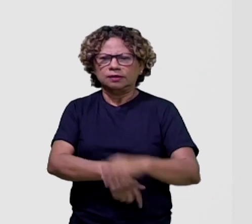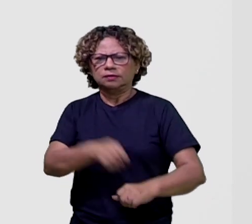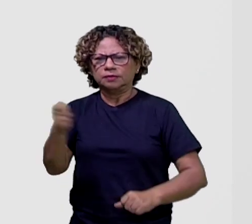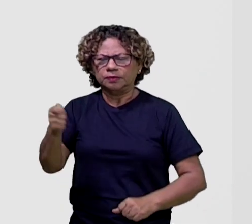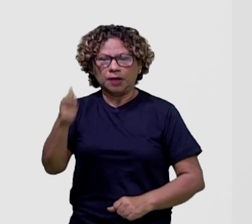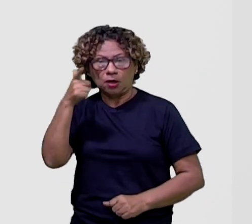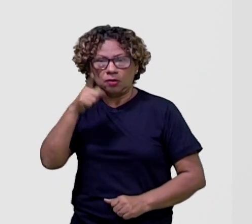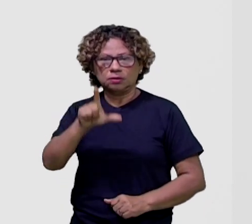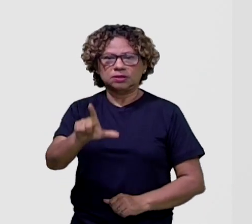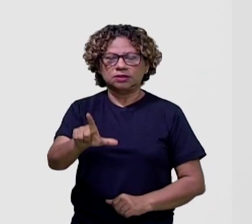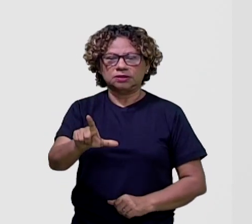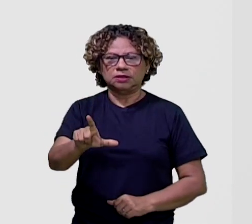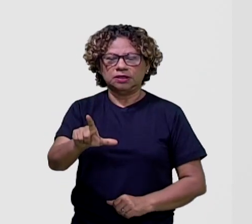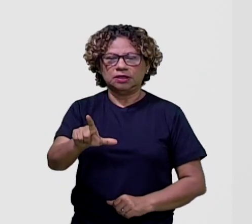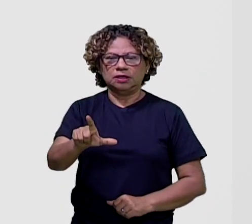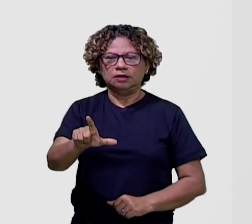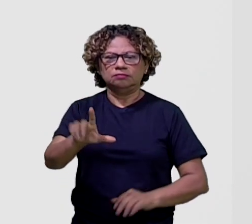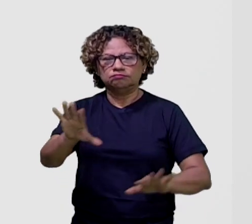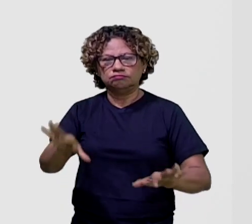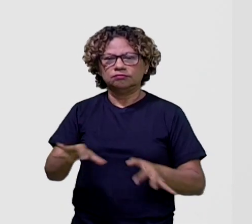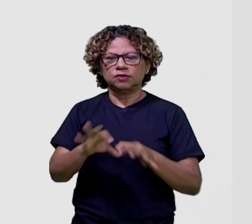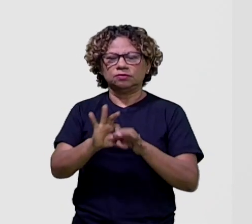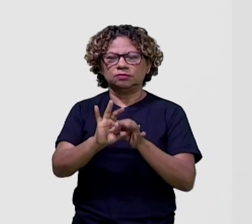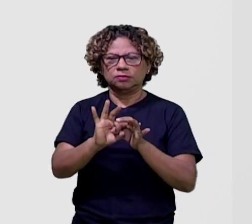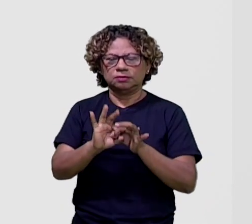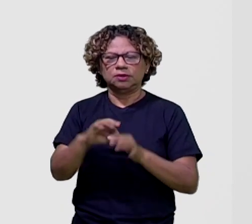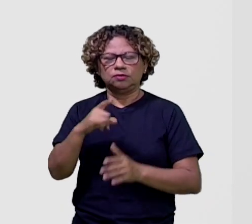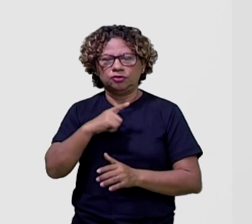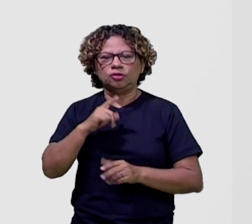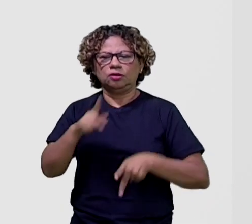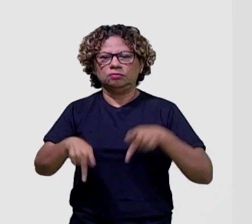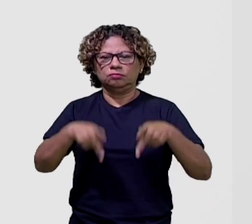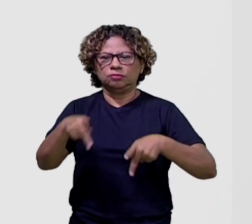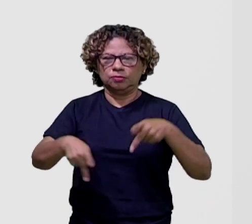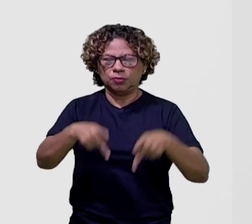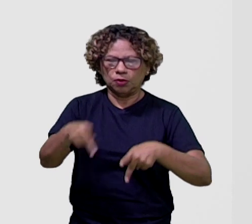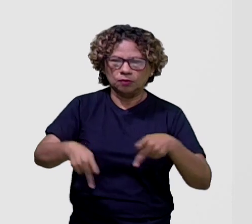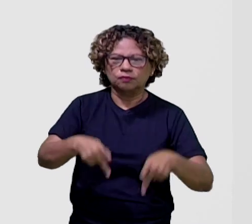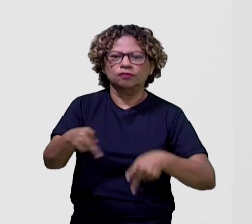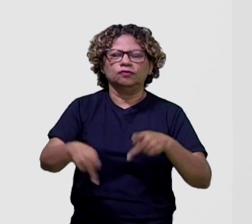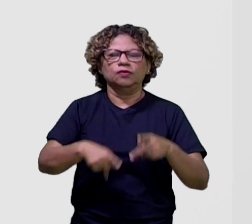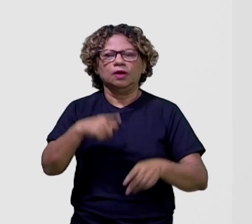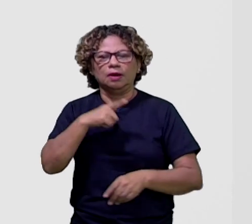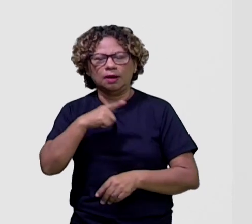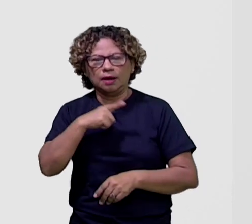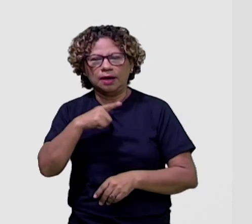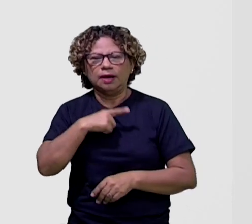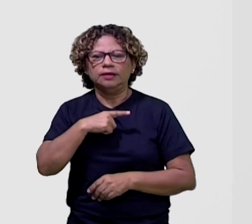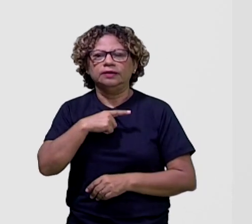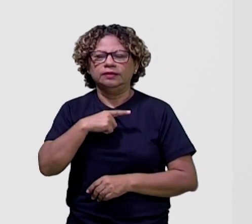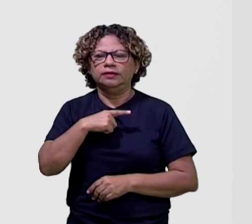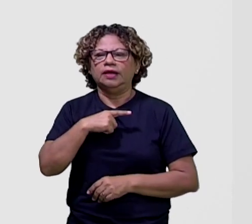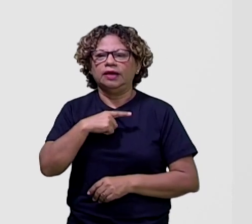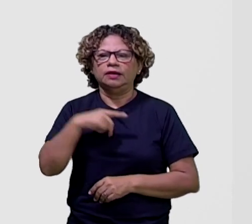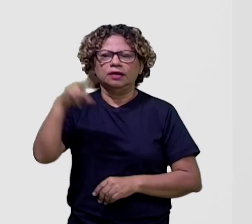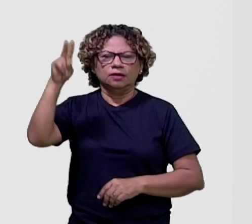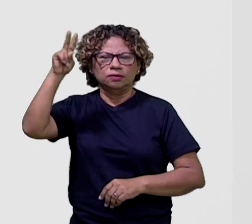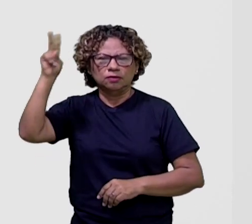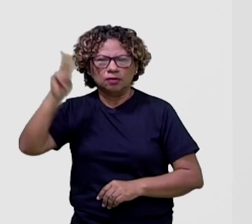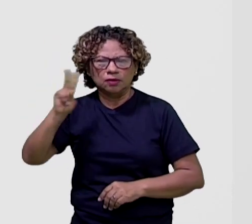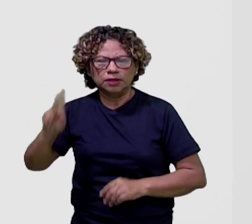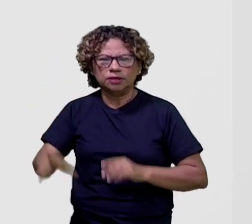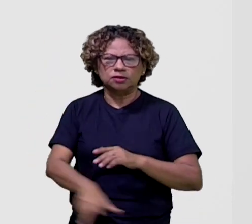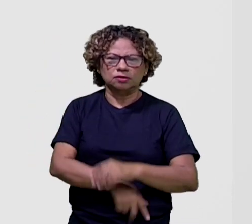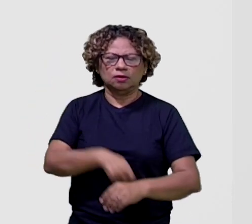para conseguir, enfim, unir seu povo, não é? Então, trata aí toda a história dessa lendária espada, não é? Que é